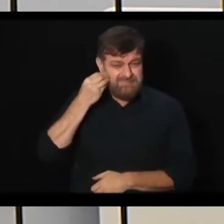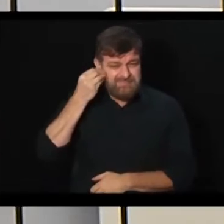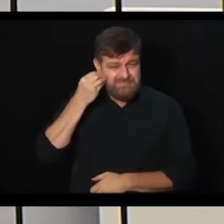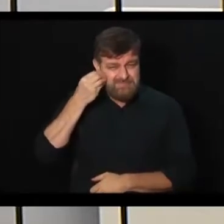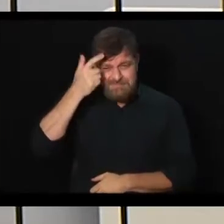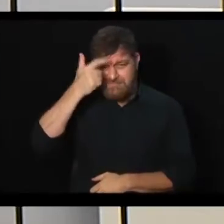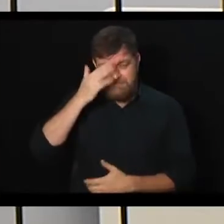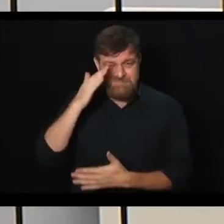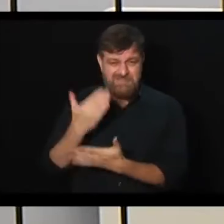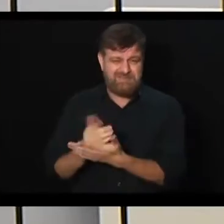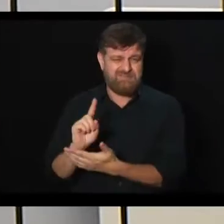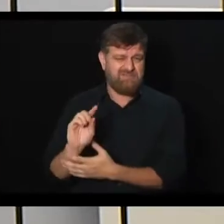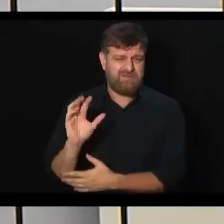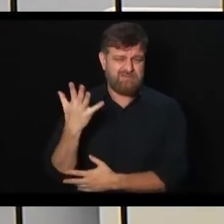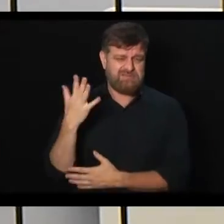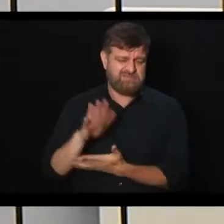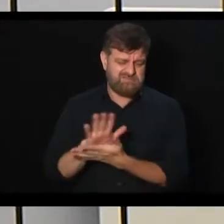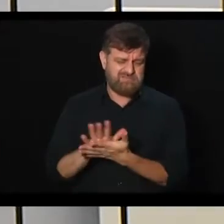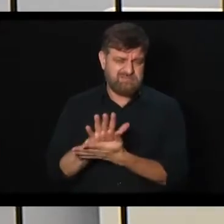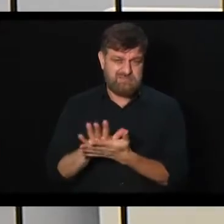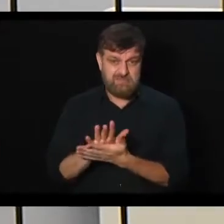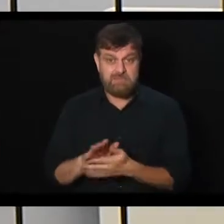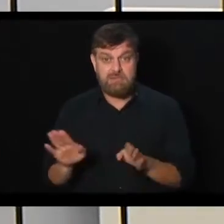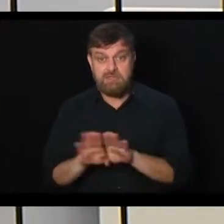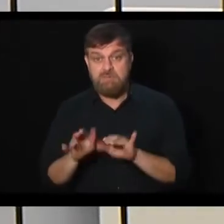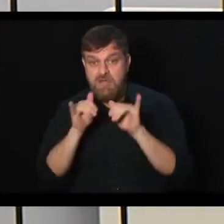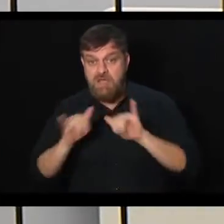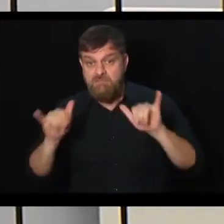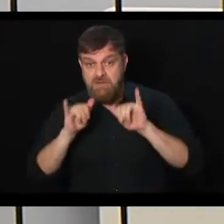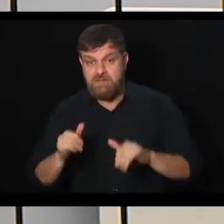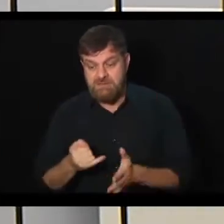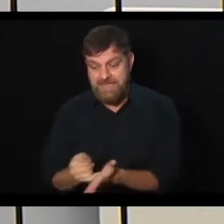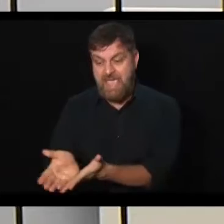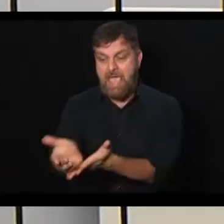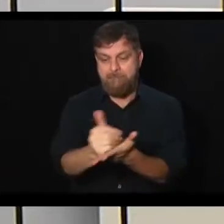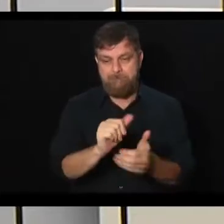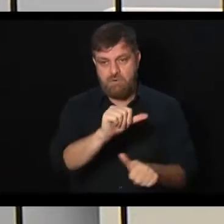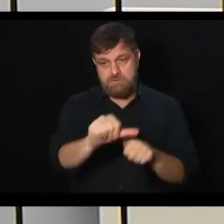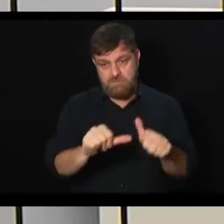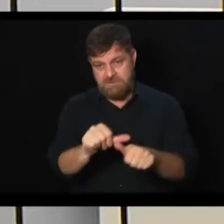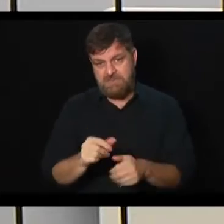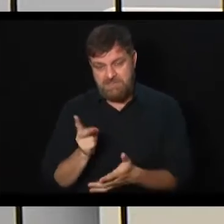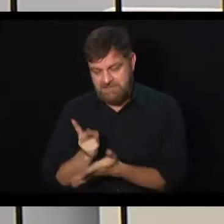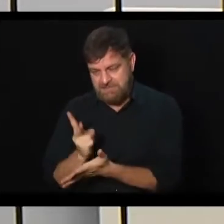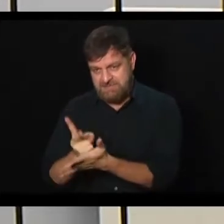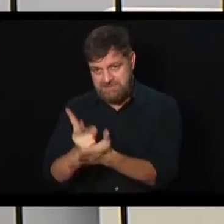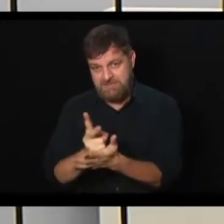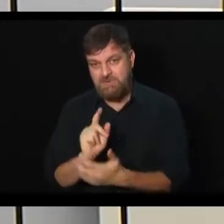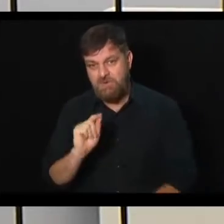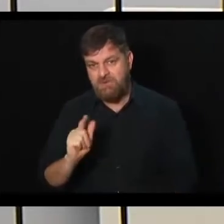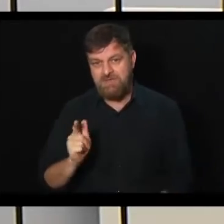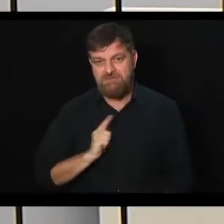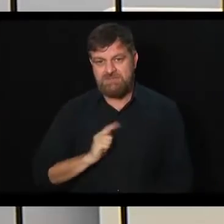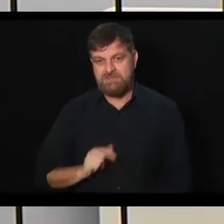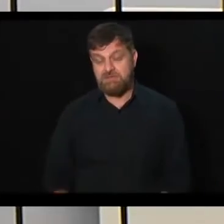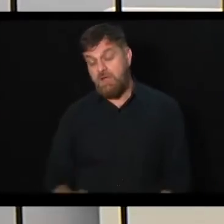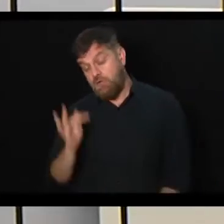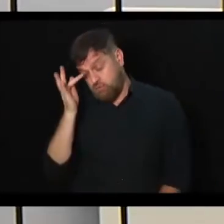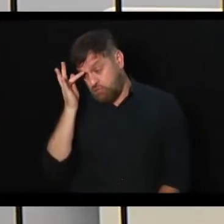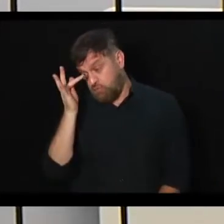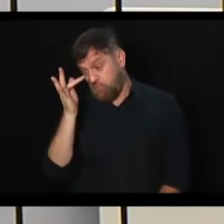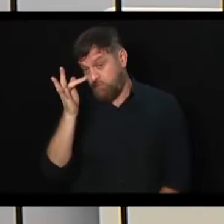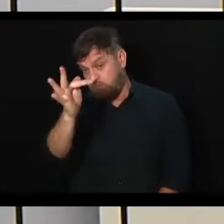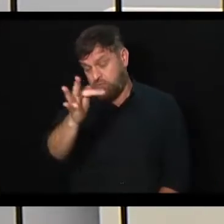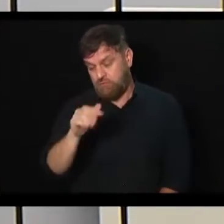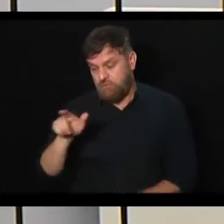acredito que isso não vai acontecer. Agora, tem se dito que a reforma tributária. Então, é quase como colocando uma miragem para o